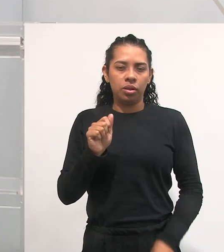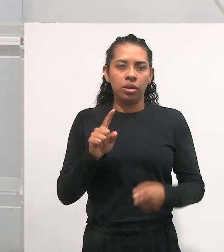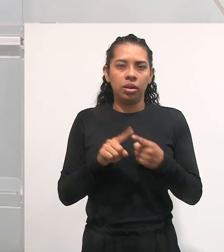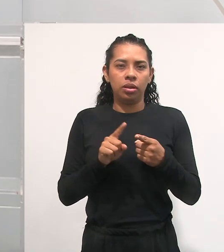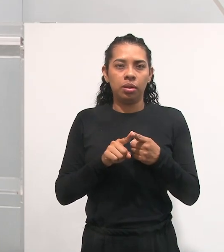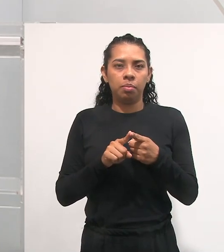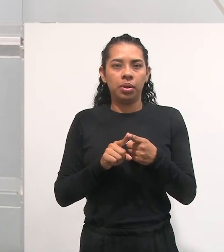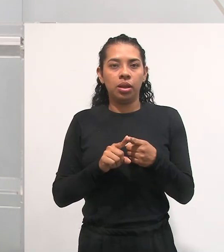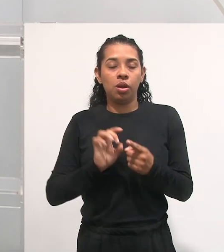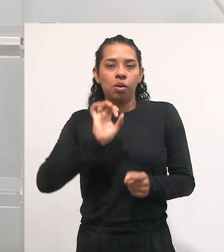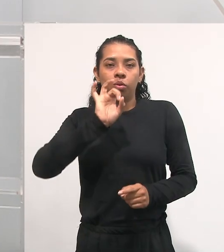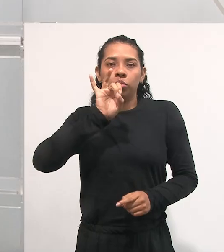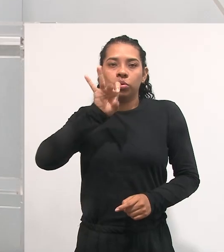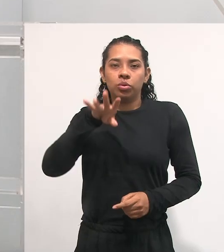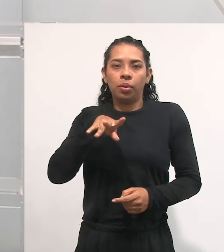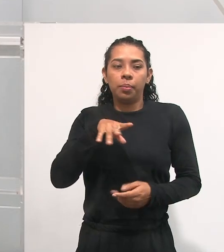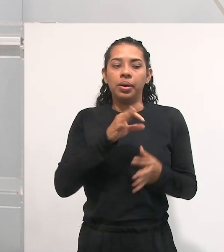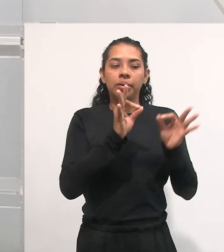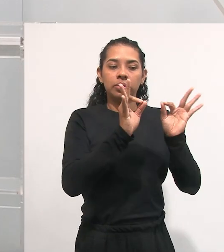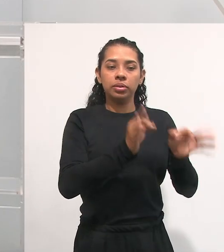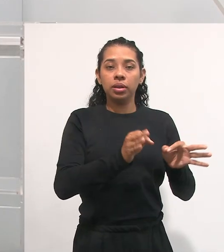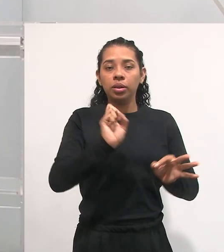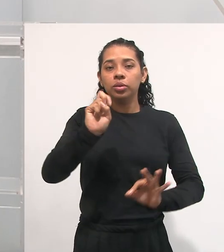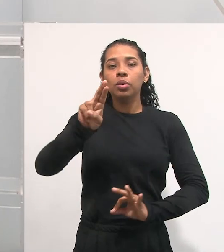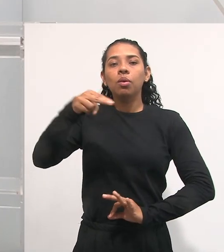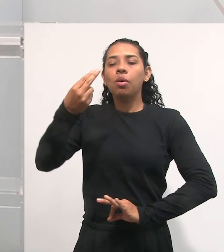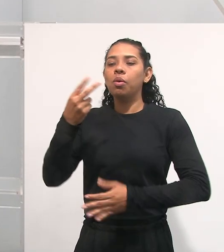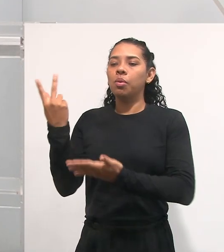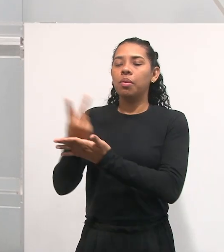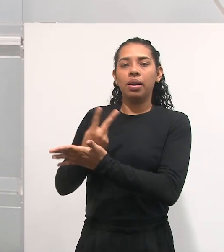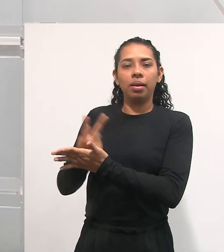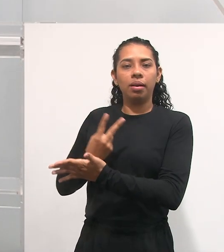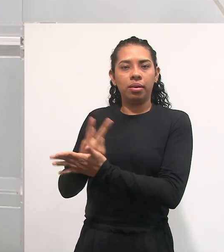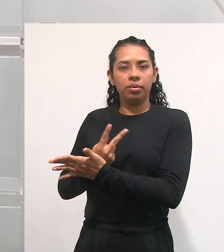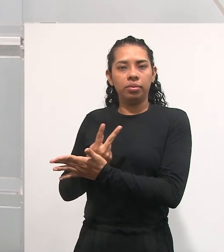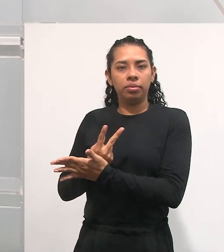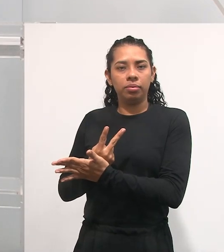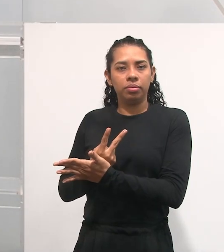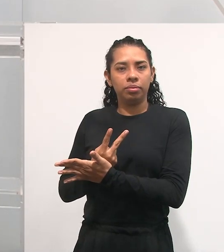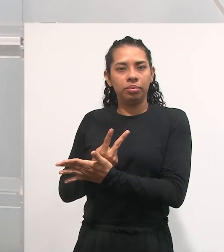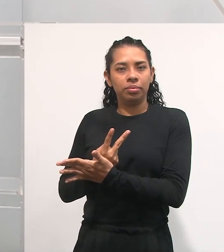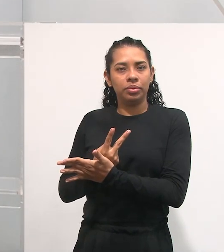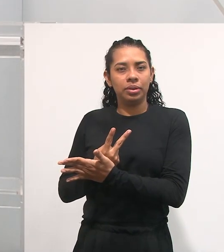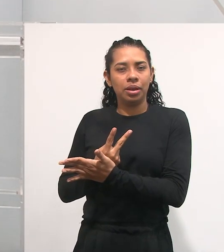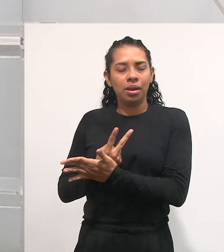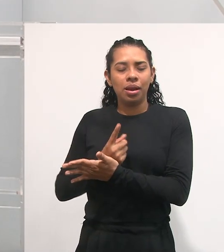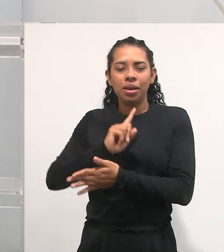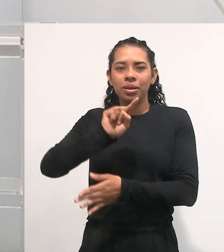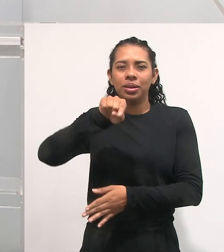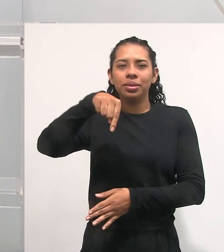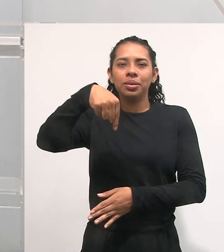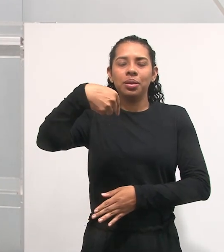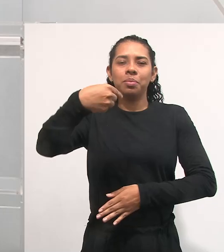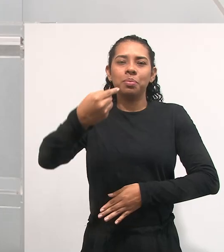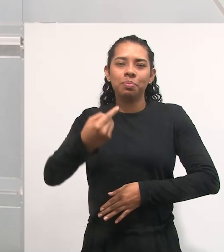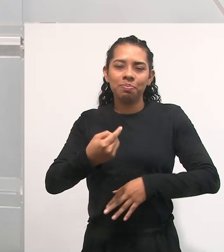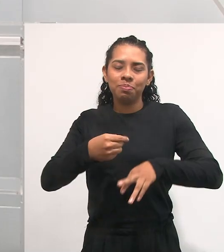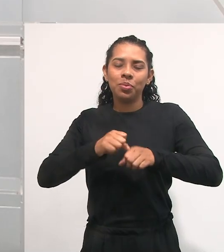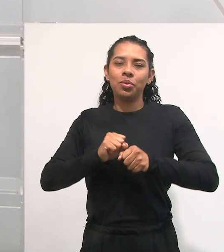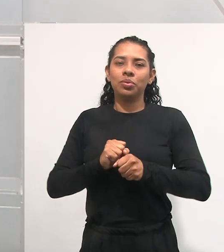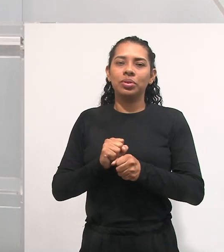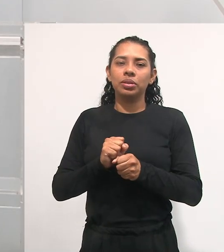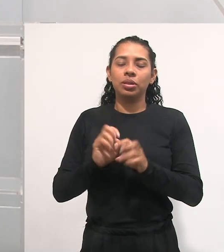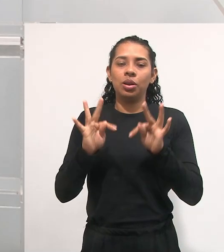o que está certo, o que está errado e quanto que isso vale. Isso influenciou diretamente o sistema de notação brasileiro,